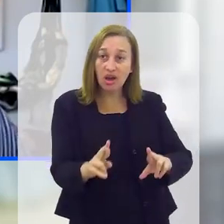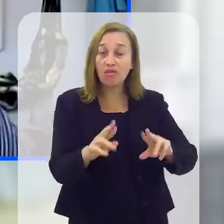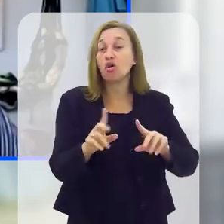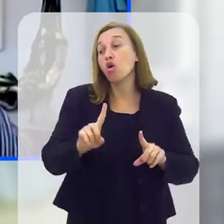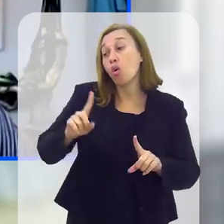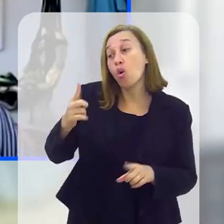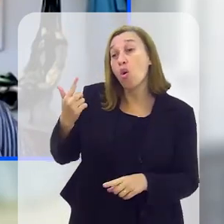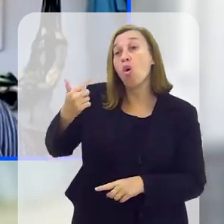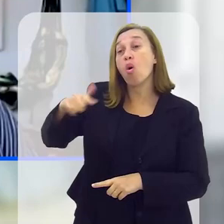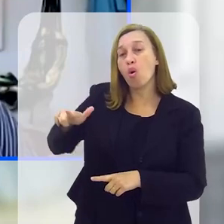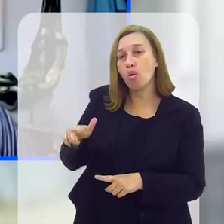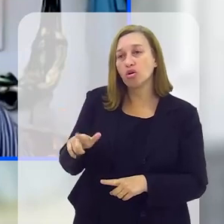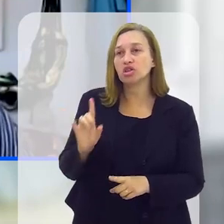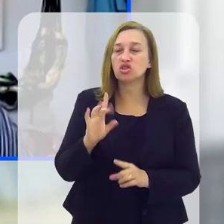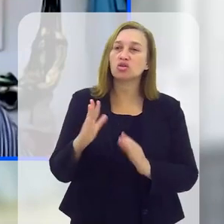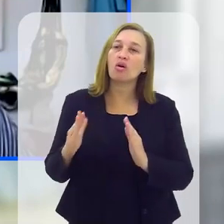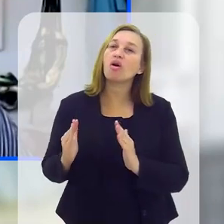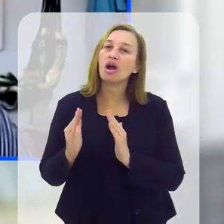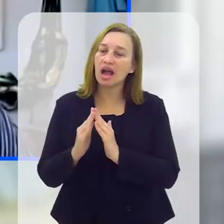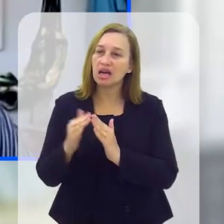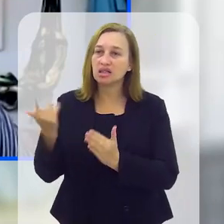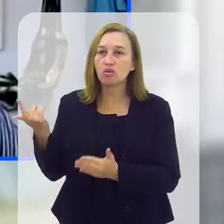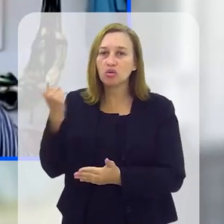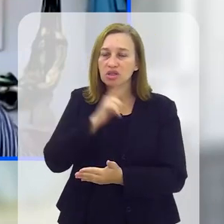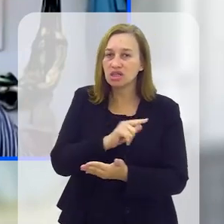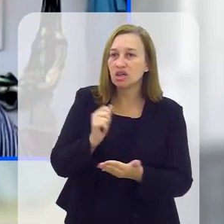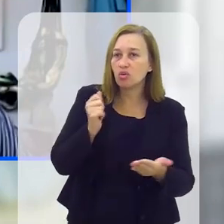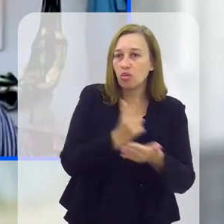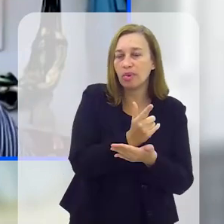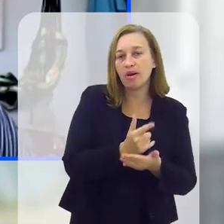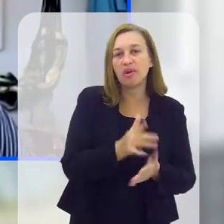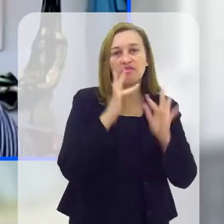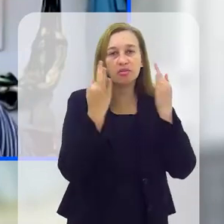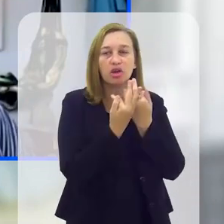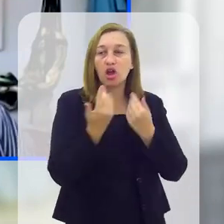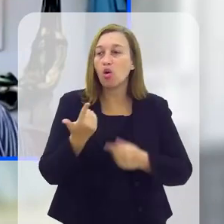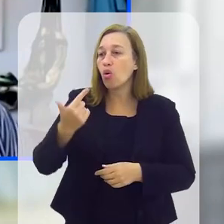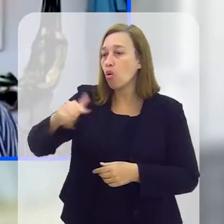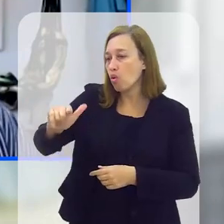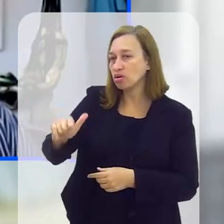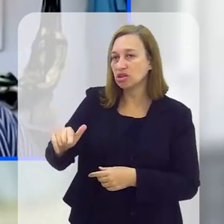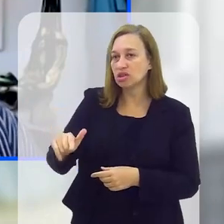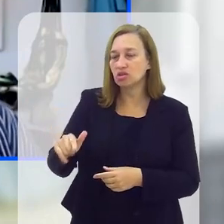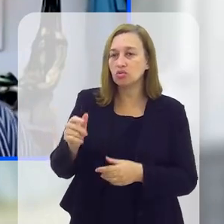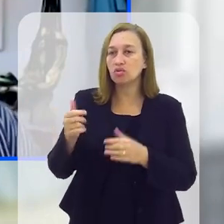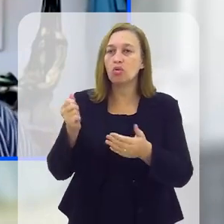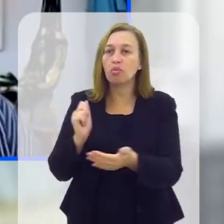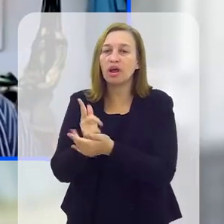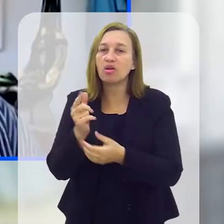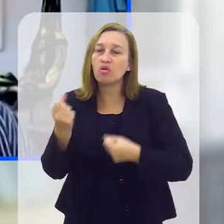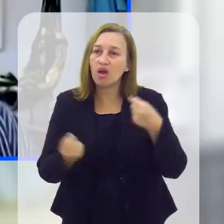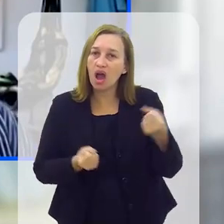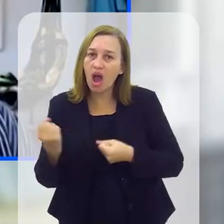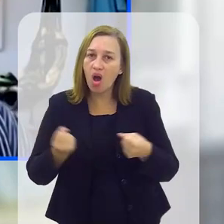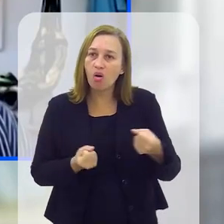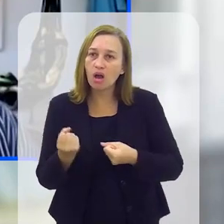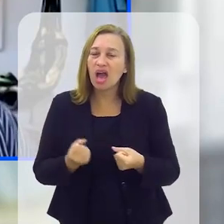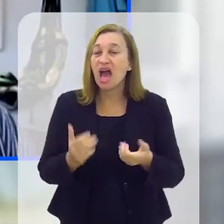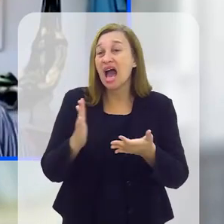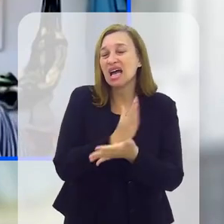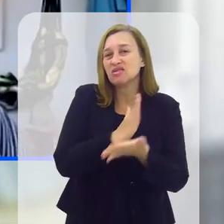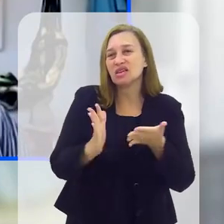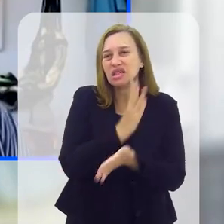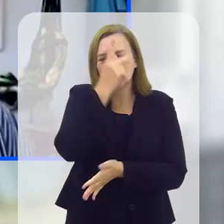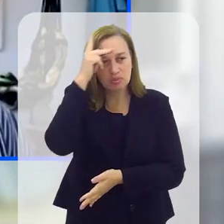respeitável. Outras adquiriram casa, compraram casa para a família, outros compraram carro. Então, às vezes